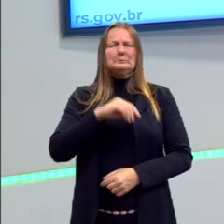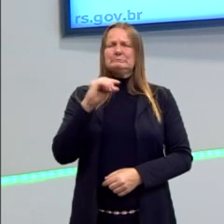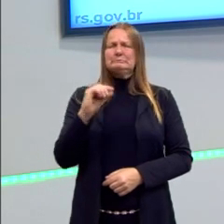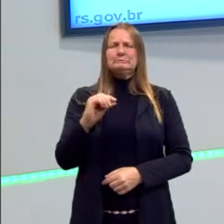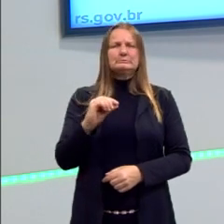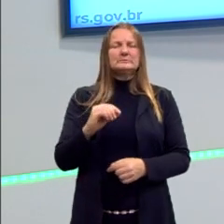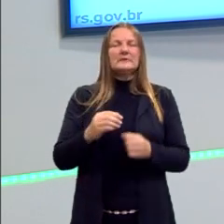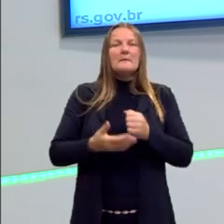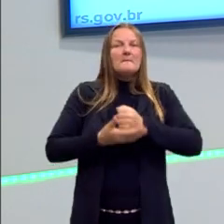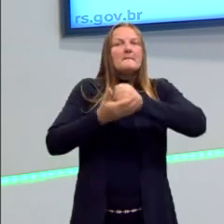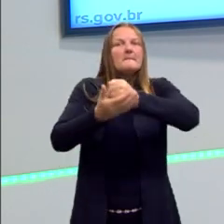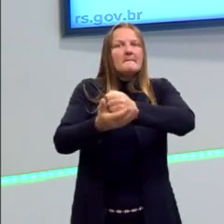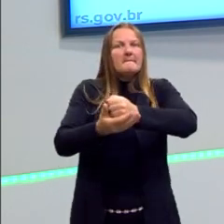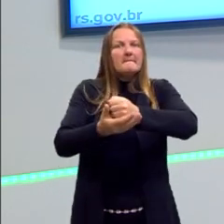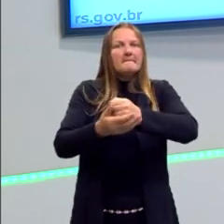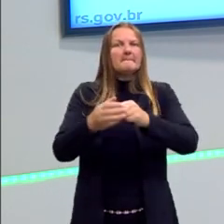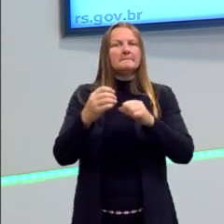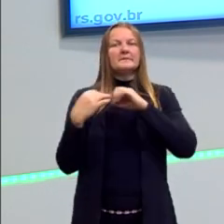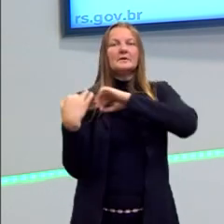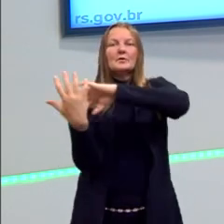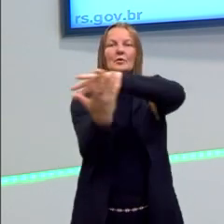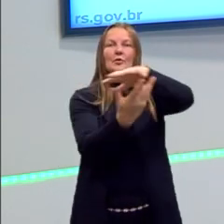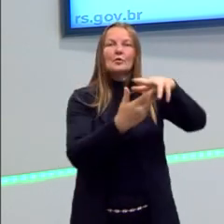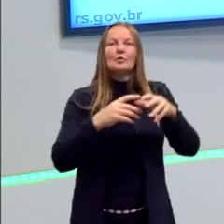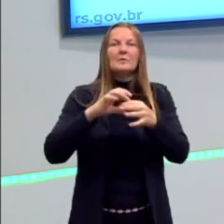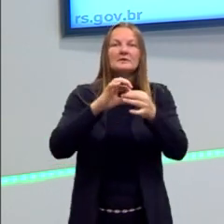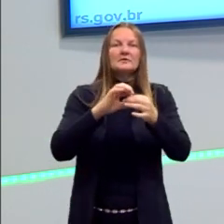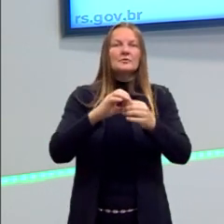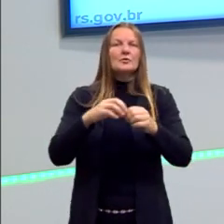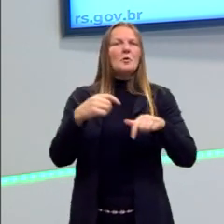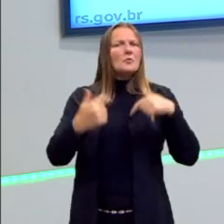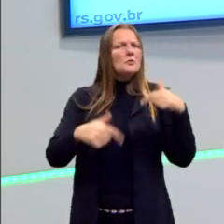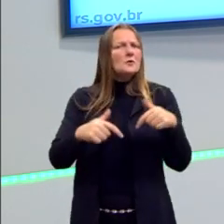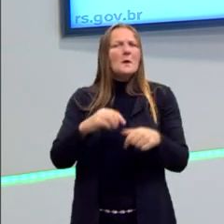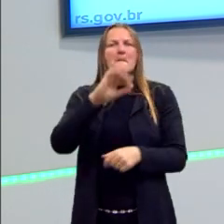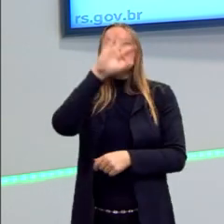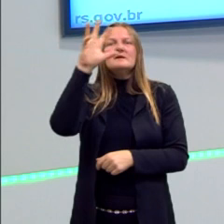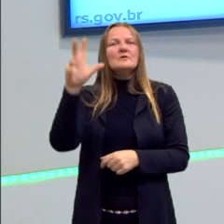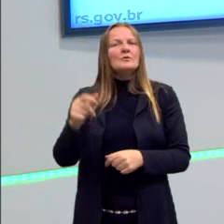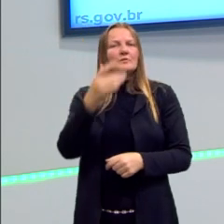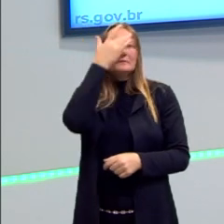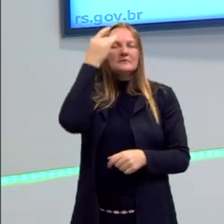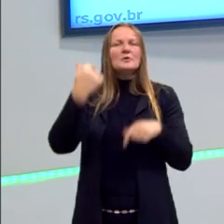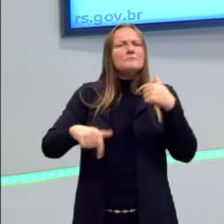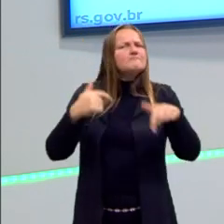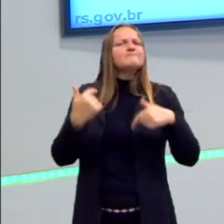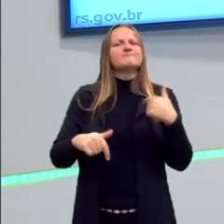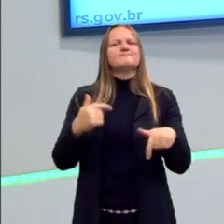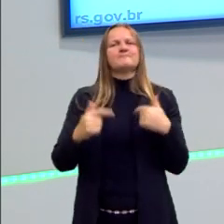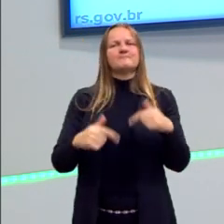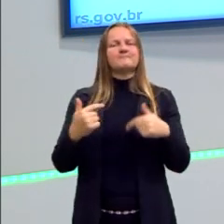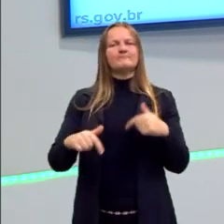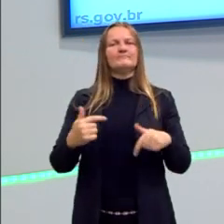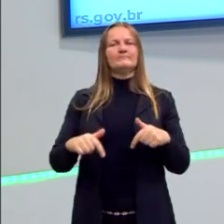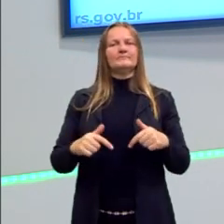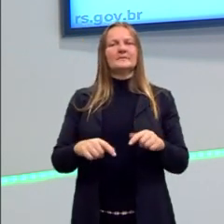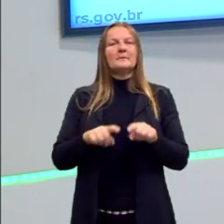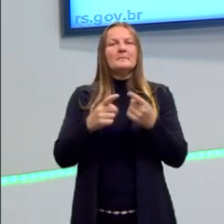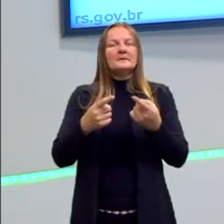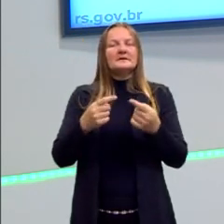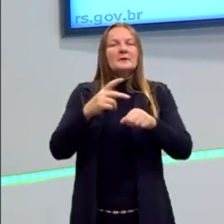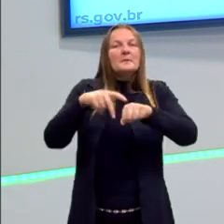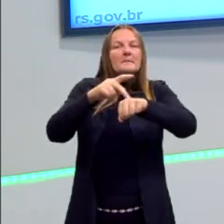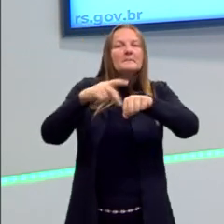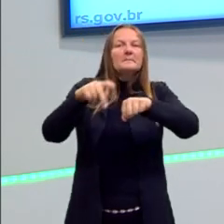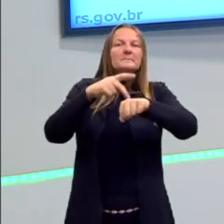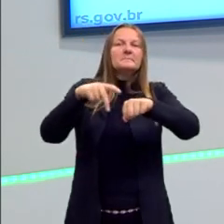foram beneficiadas com a globalização que conseguiram empregar milhões de pessoas. Mas esses países conseguiram, de certa